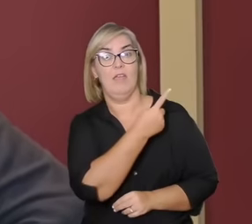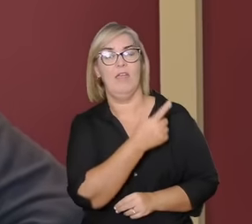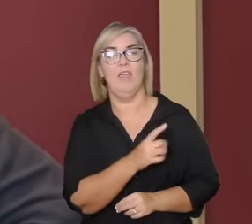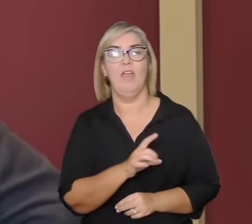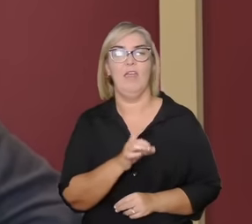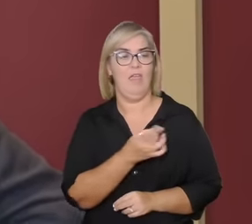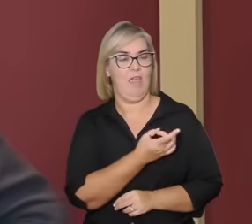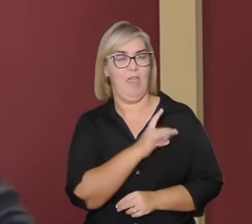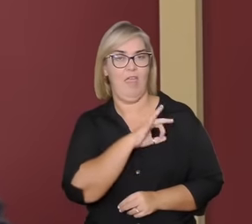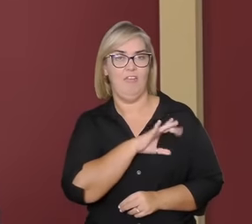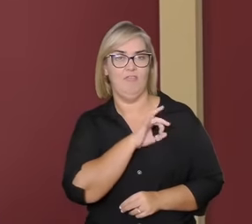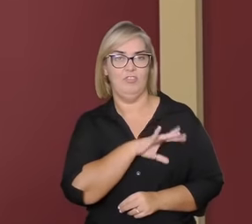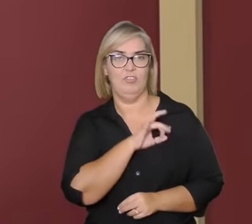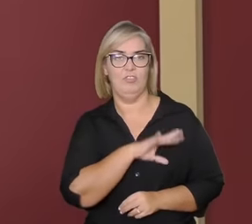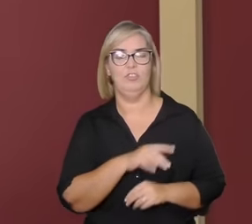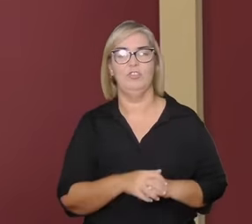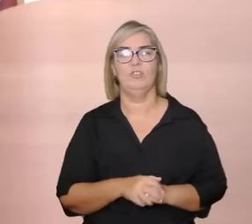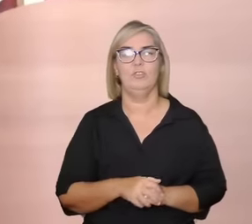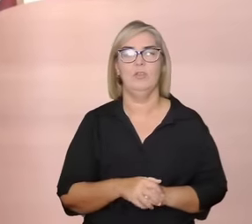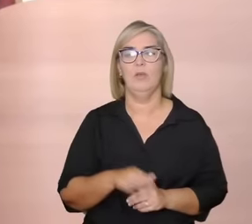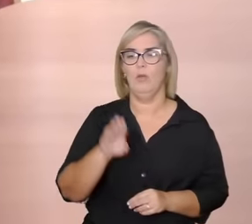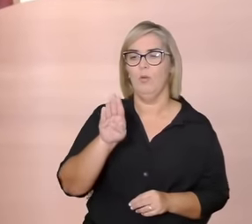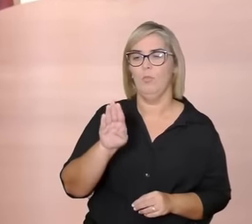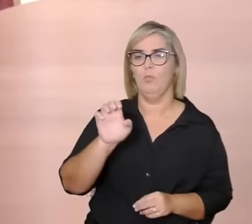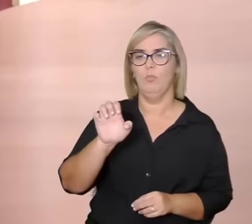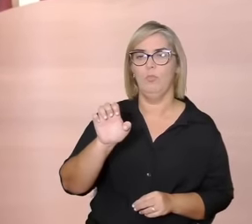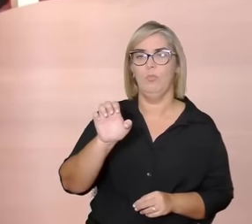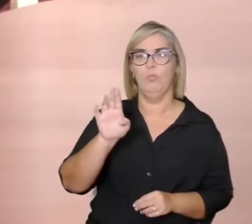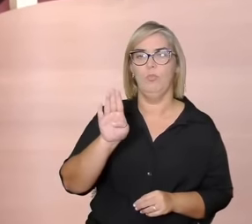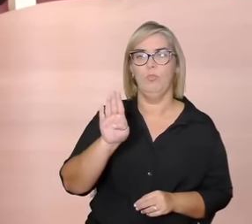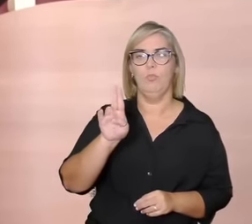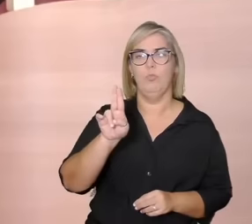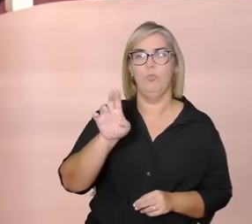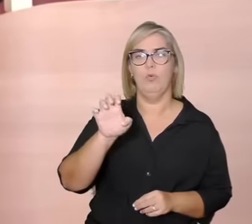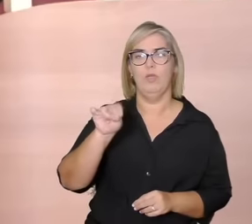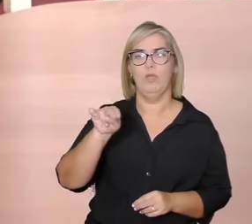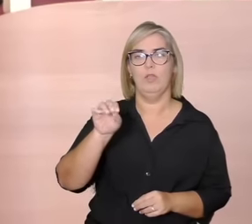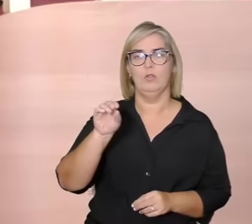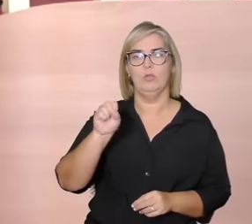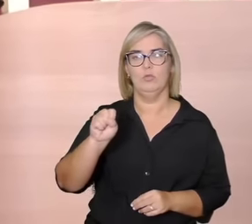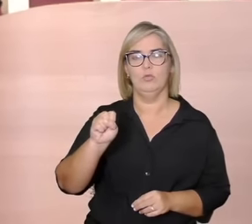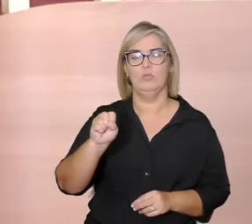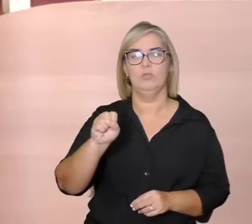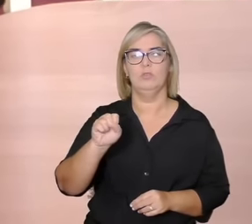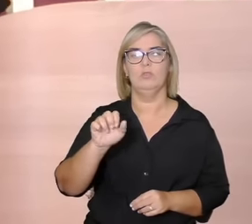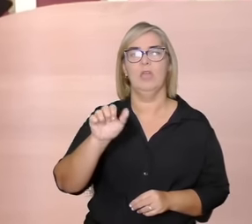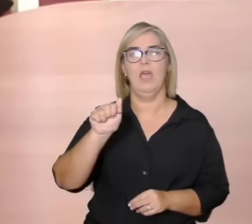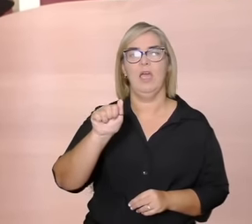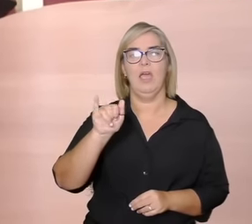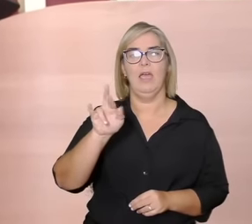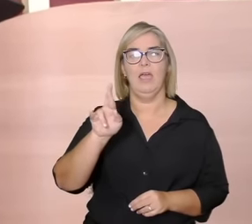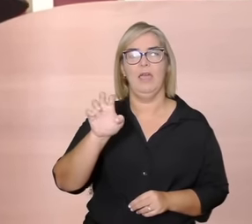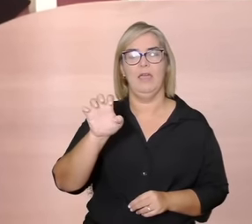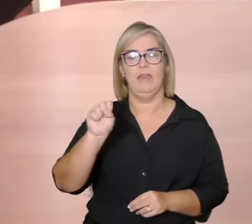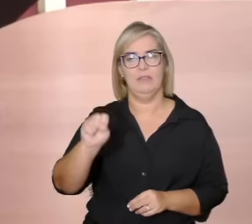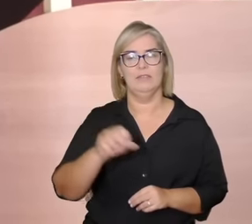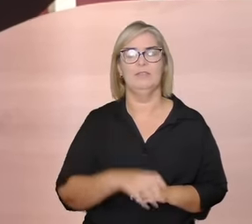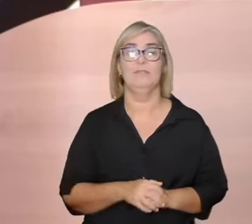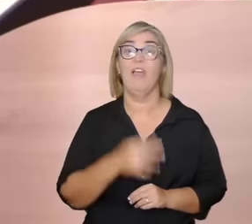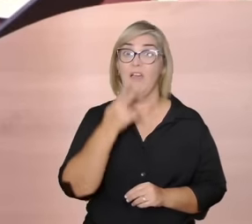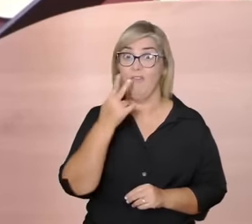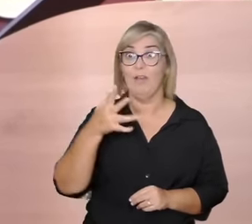Filosófico a Eliana Oliveira diz excelente tema o amor a Bezerra Cardene diz que foi uma aula excelente